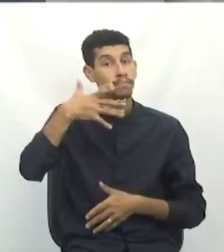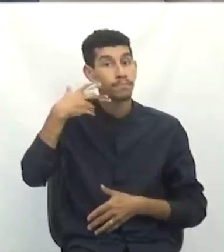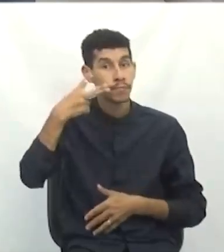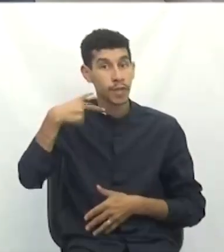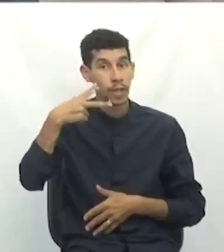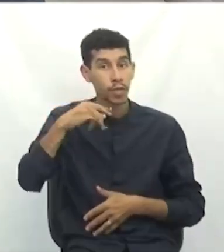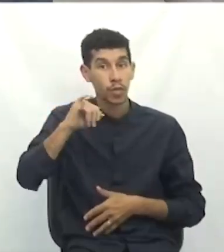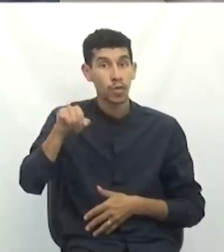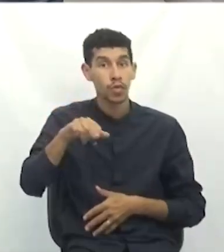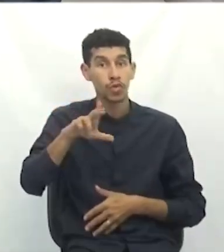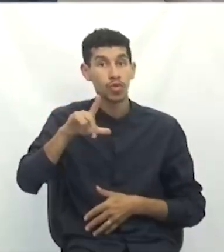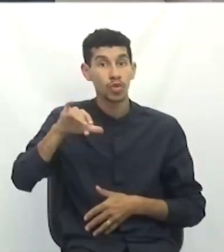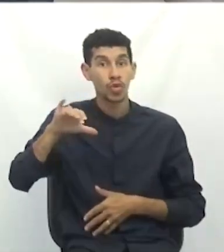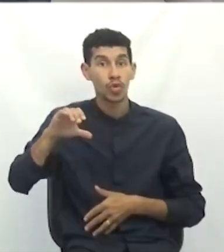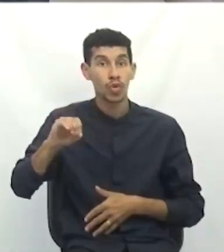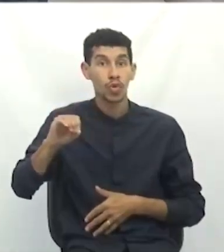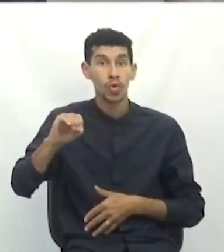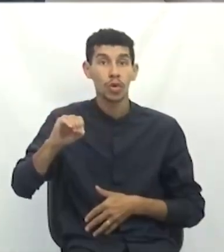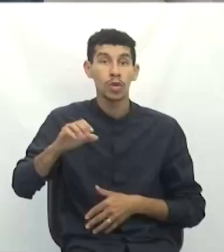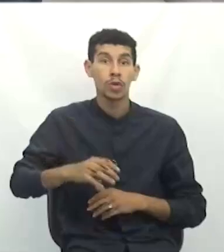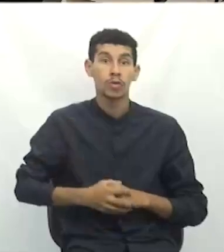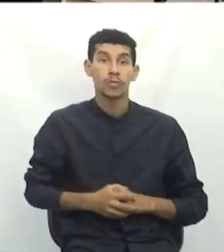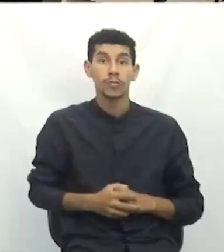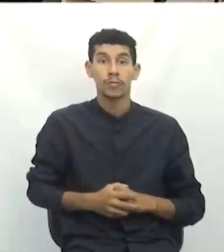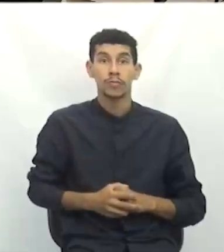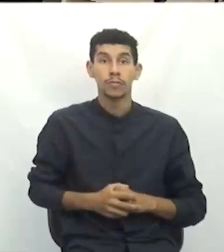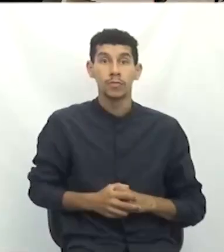vereador Júlio César Kaminski, PP.